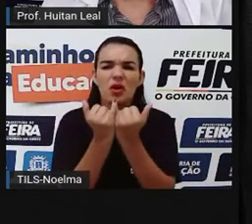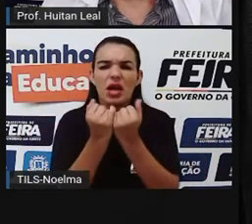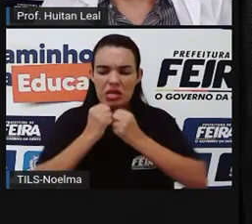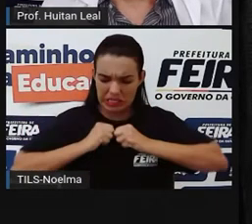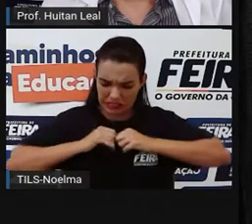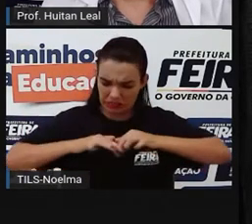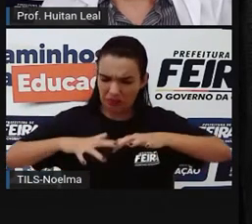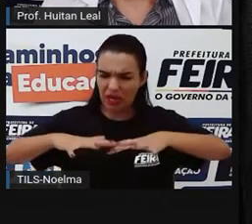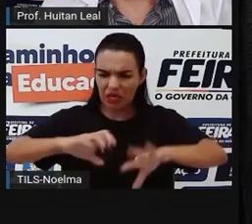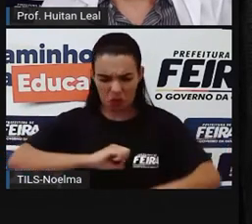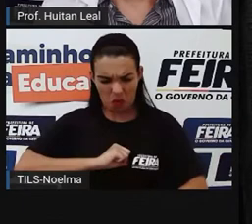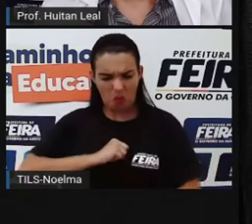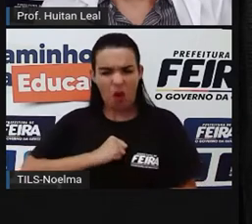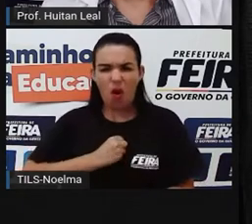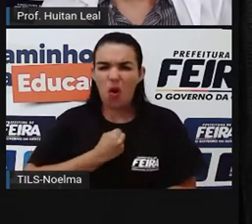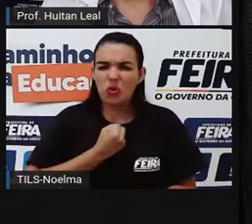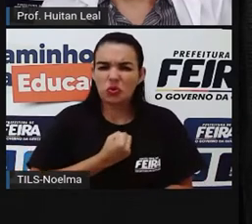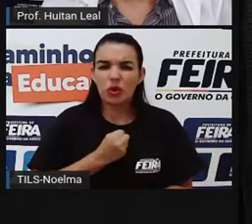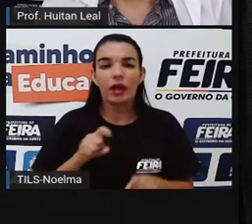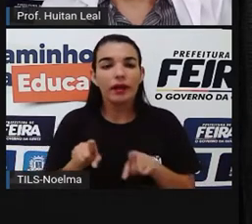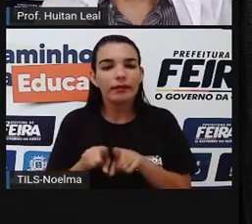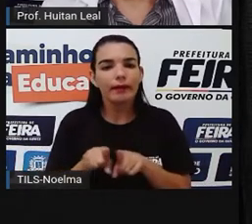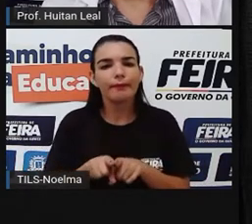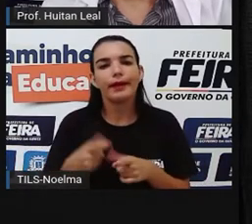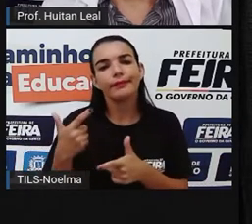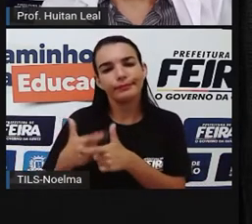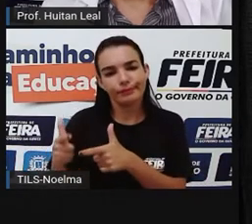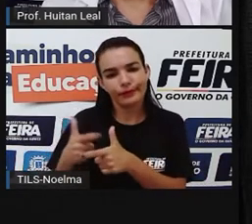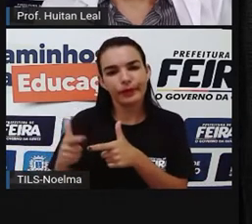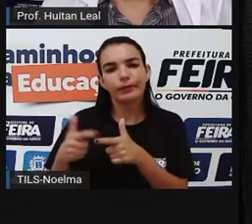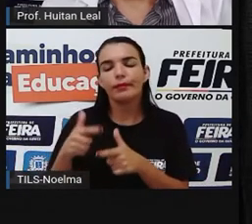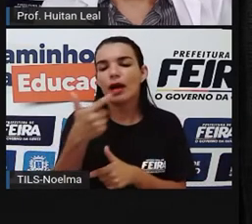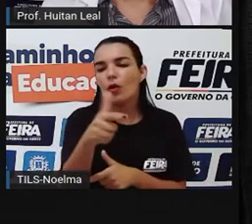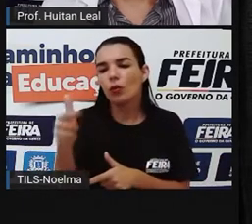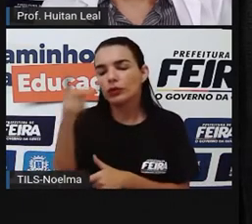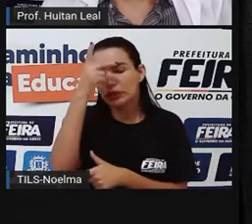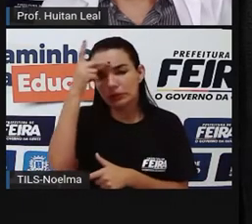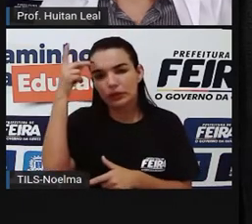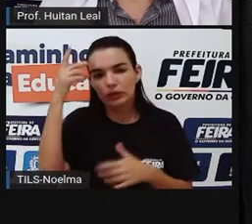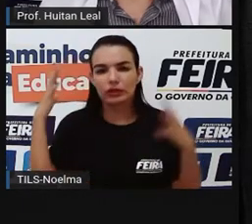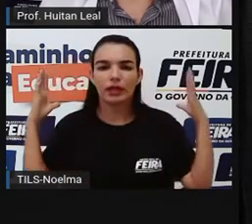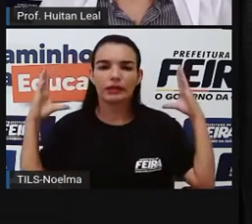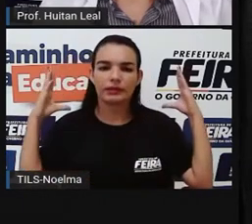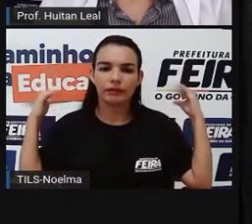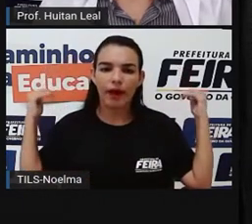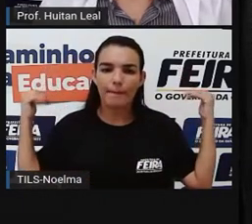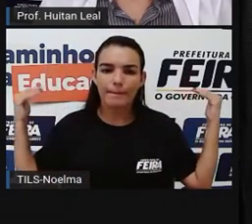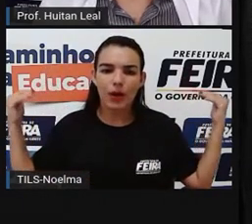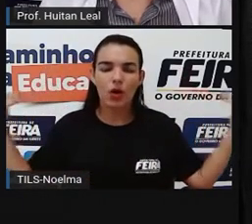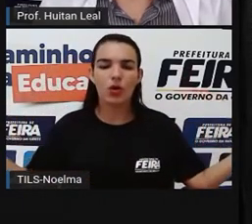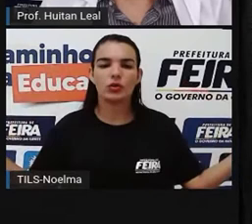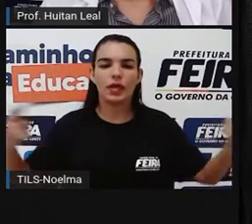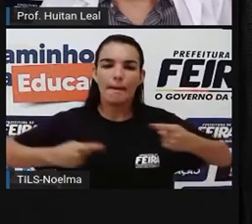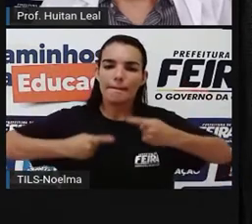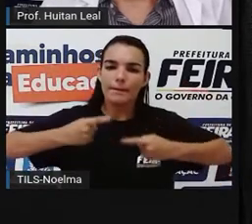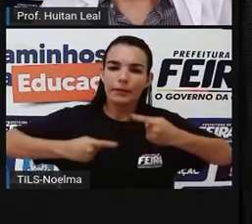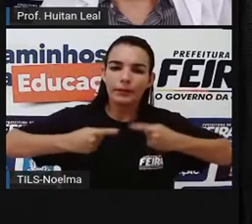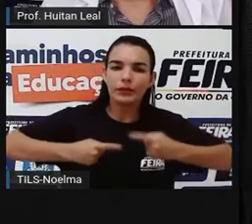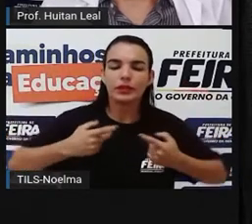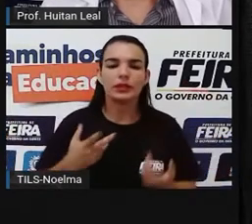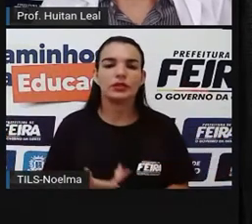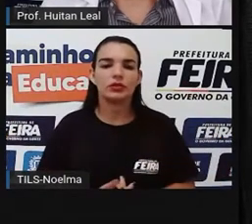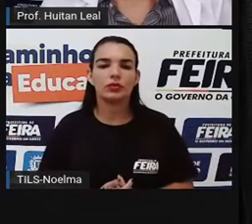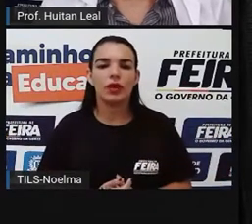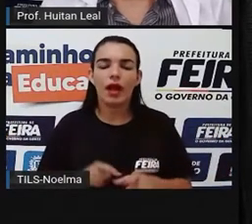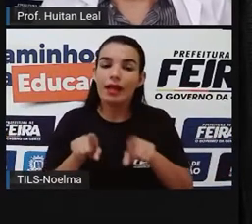e, com isso, prejudicando pessoas comuns, celebridades, políticos, empresas, não é?